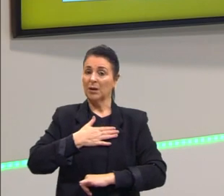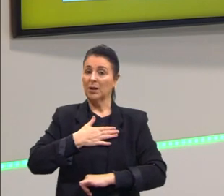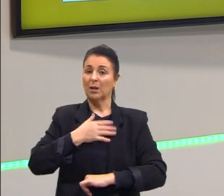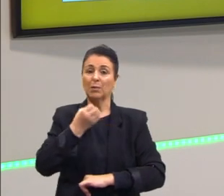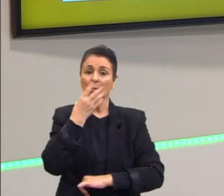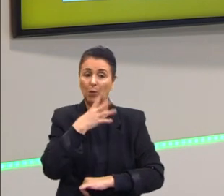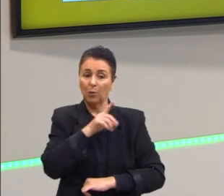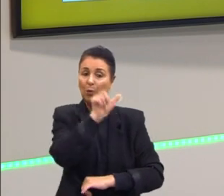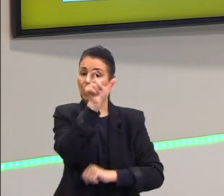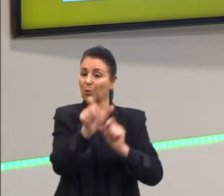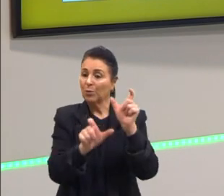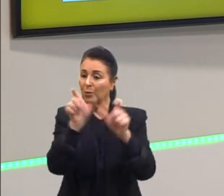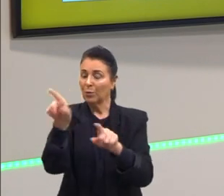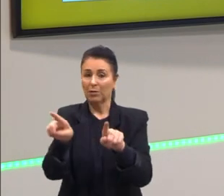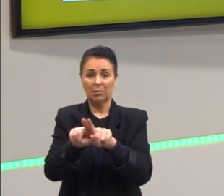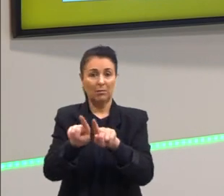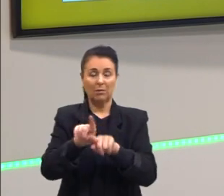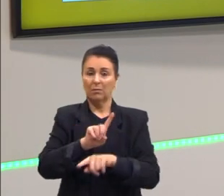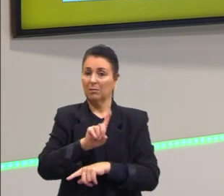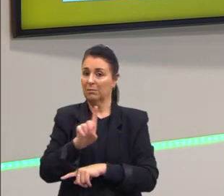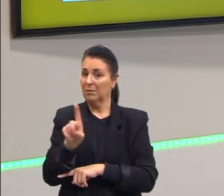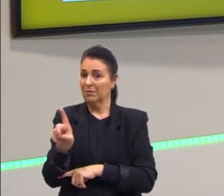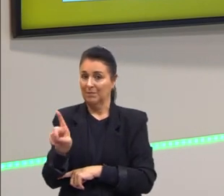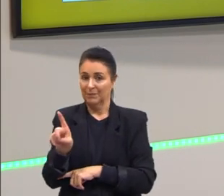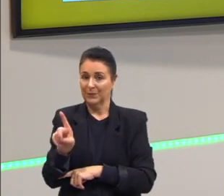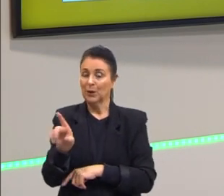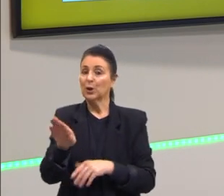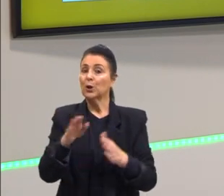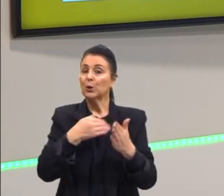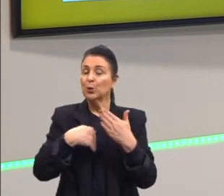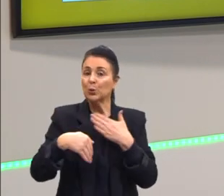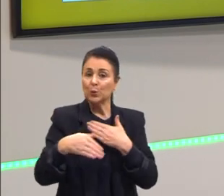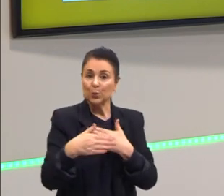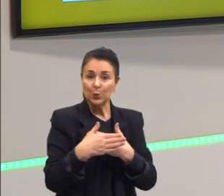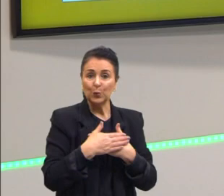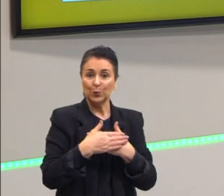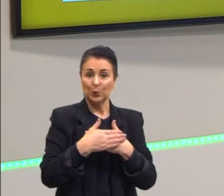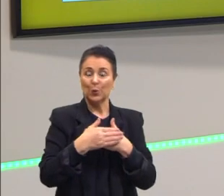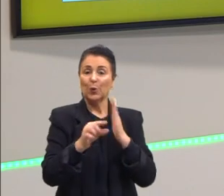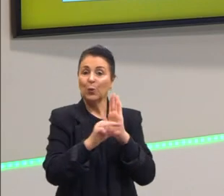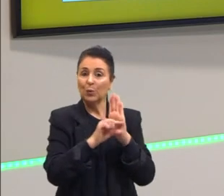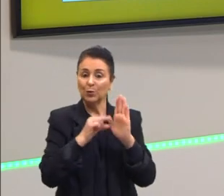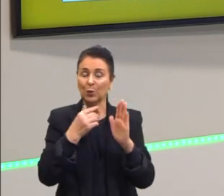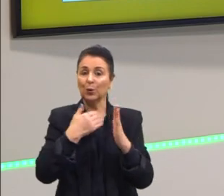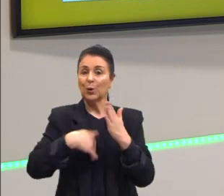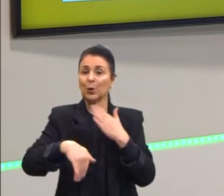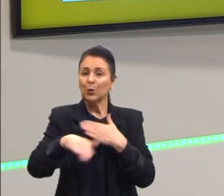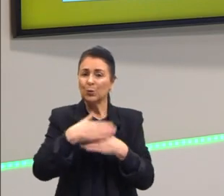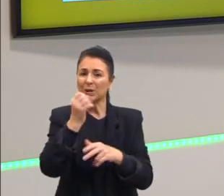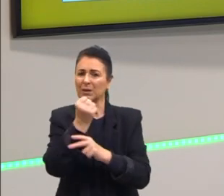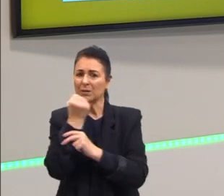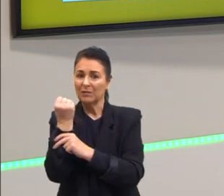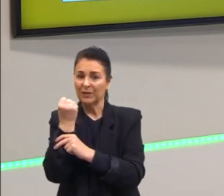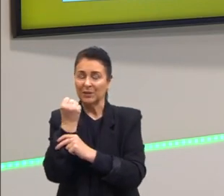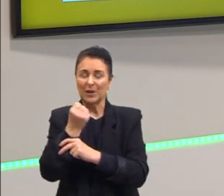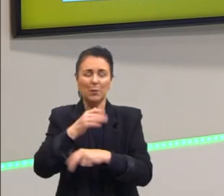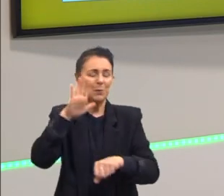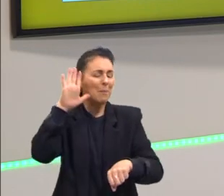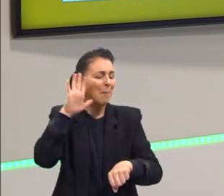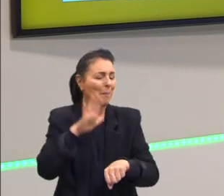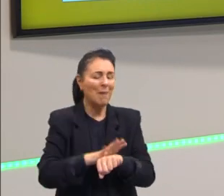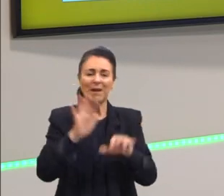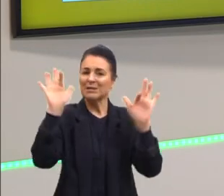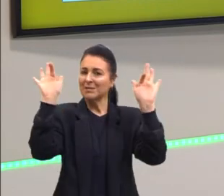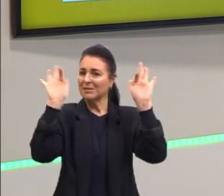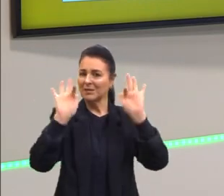temos esse senso moral para o Jeremy Benton, tudo aquilo que nos trouxer felicidade, a maior quantidade de felicidade deve